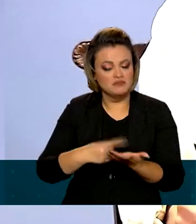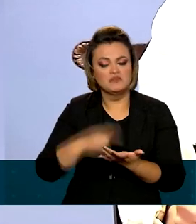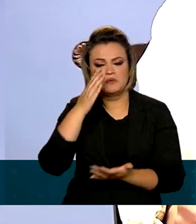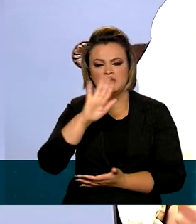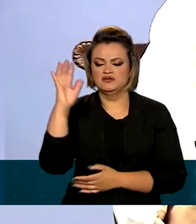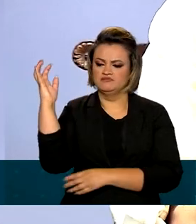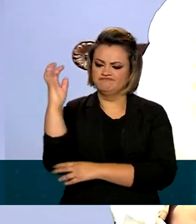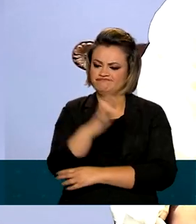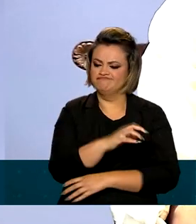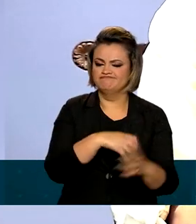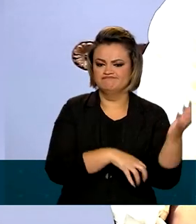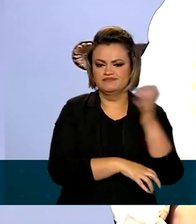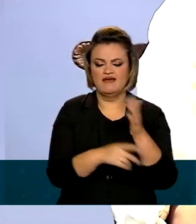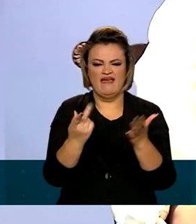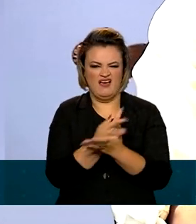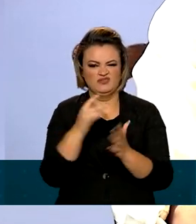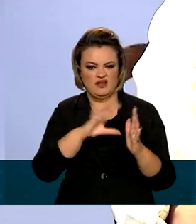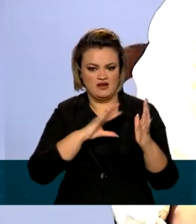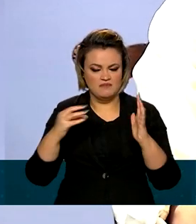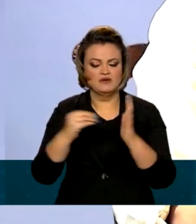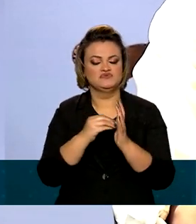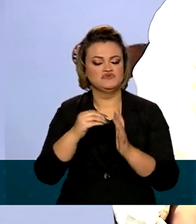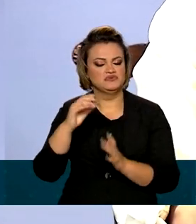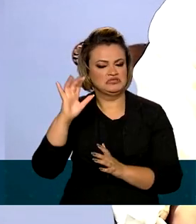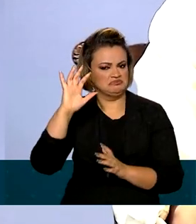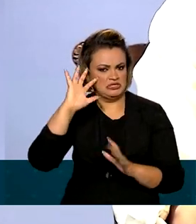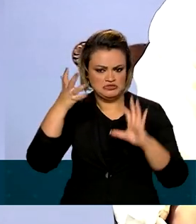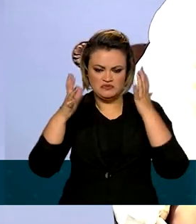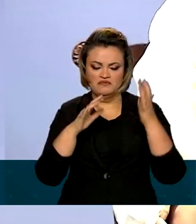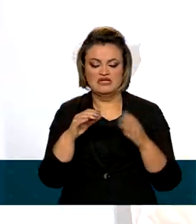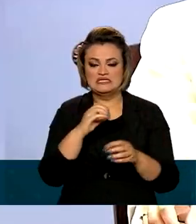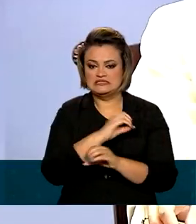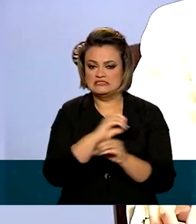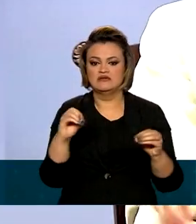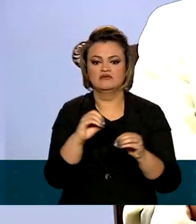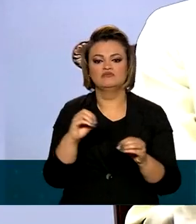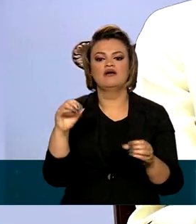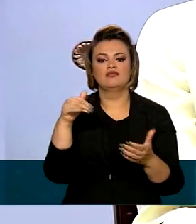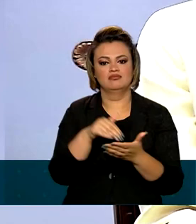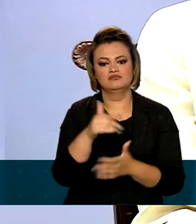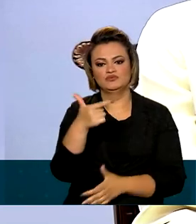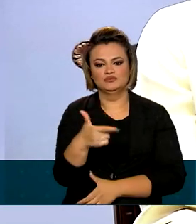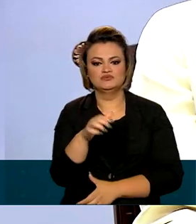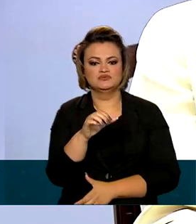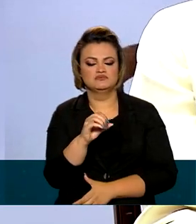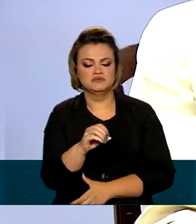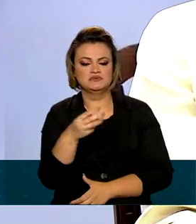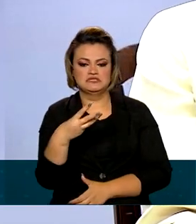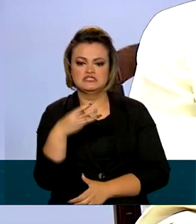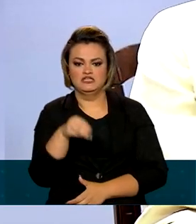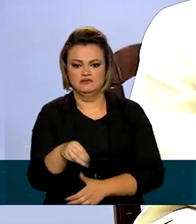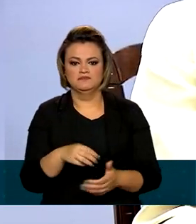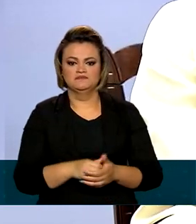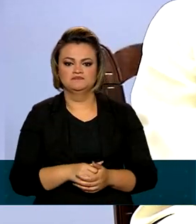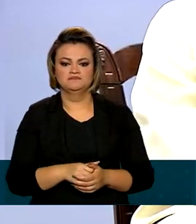o desmatamento ilegal da Amazônia e chegar ao desmatamento zero em 2030. Nós faremos menção